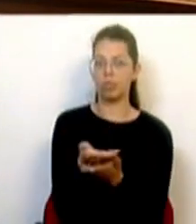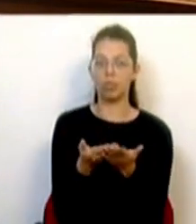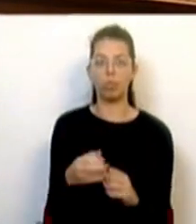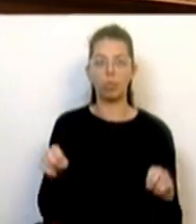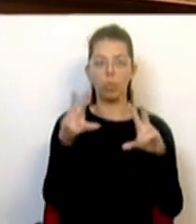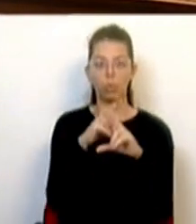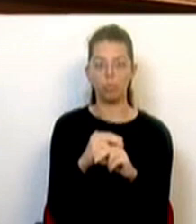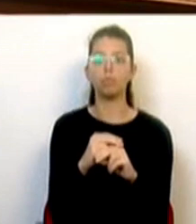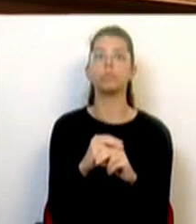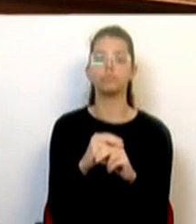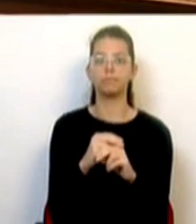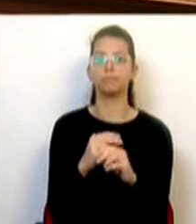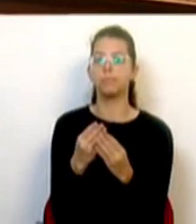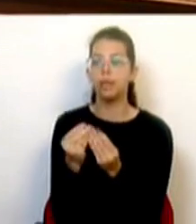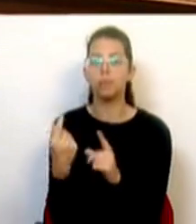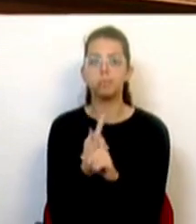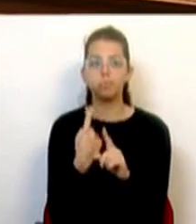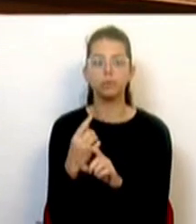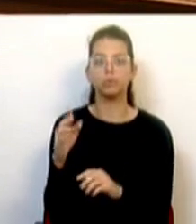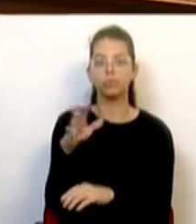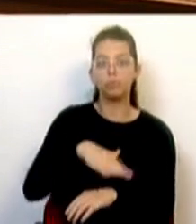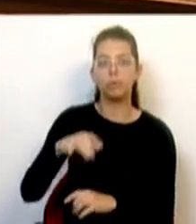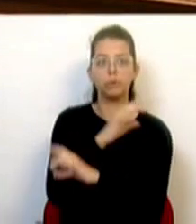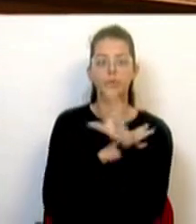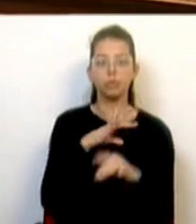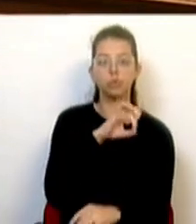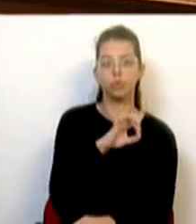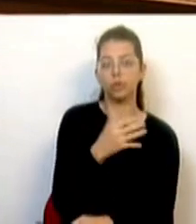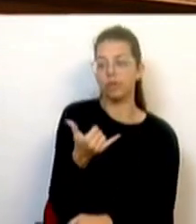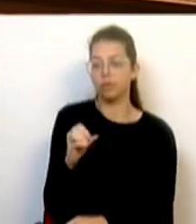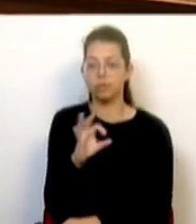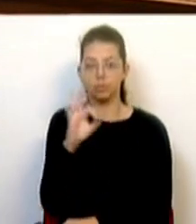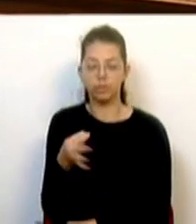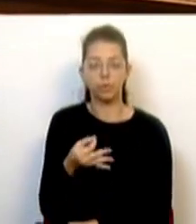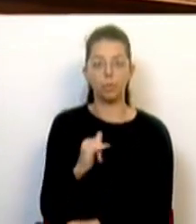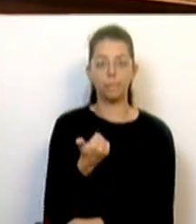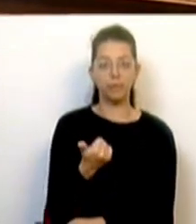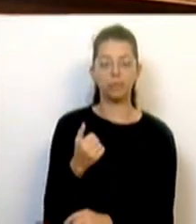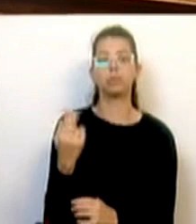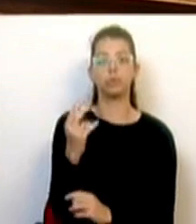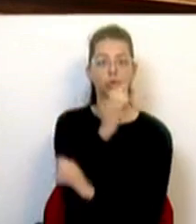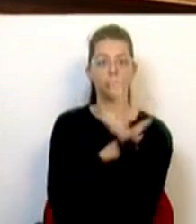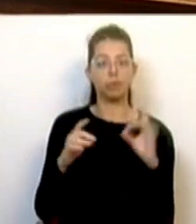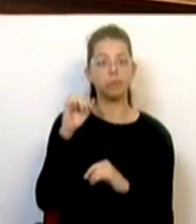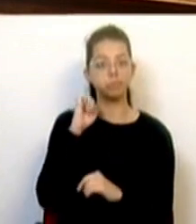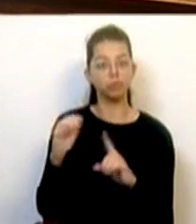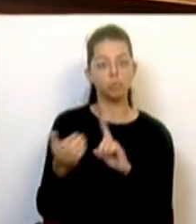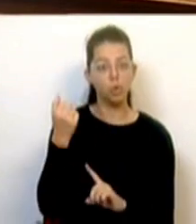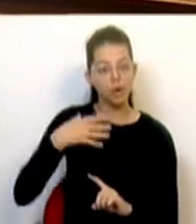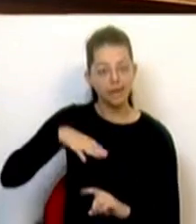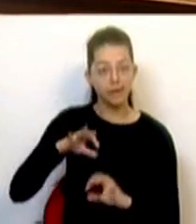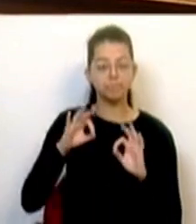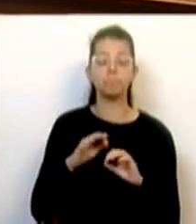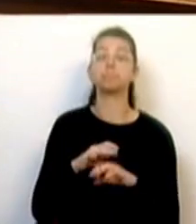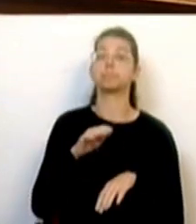aproveitando os materiais no espaço europeu, entre 18 a 20% do produto interno bruto da União Europeia. Por esse motivo, é